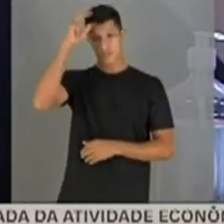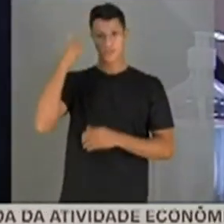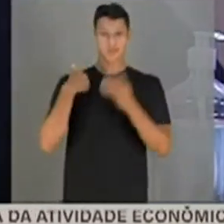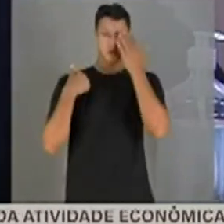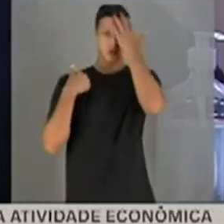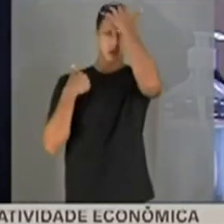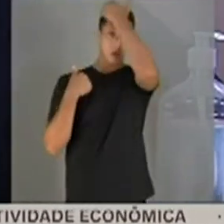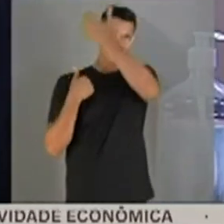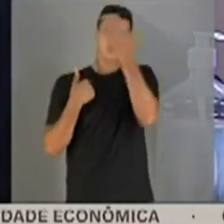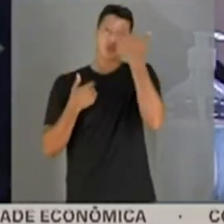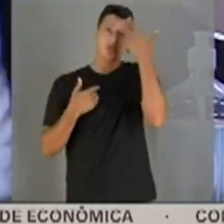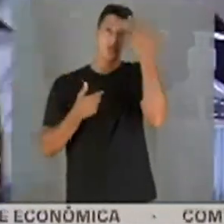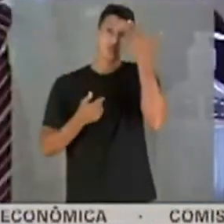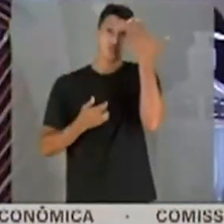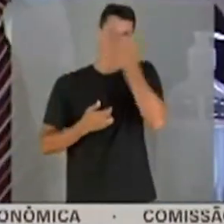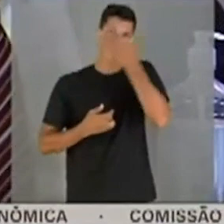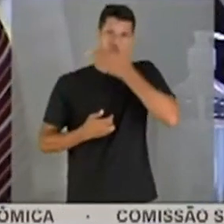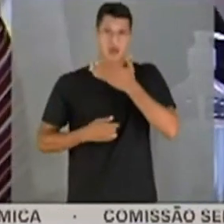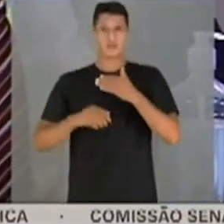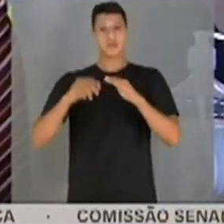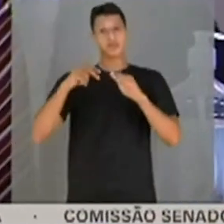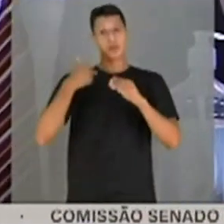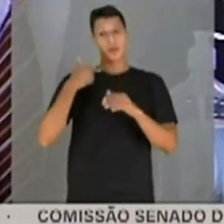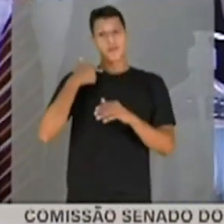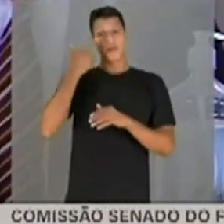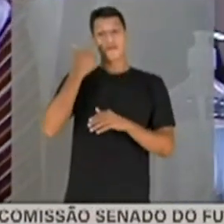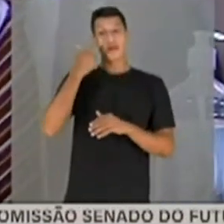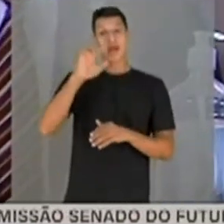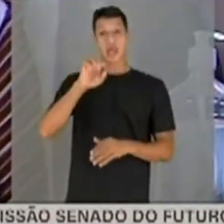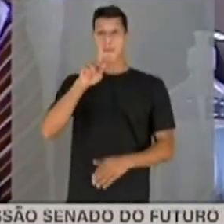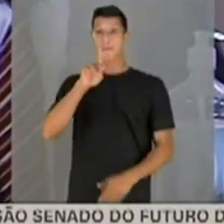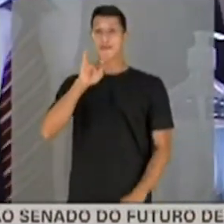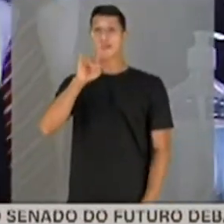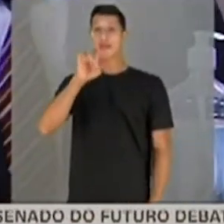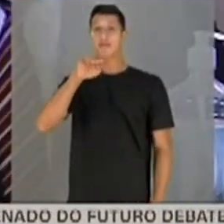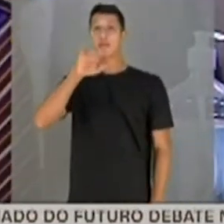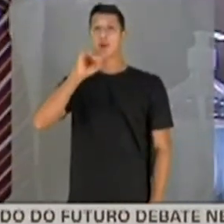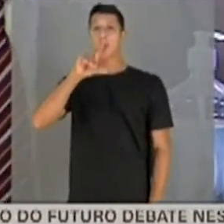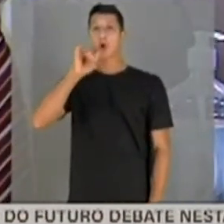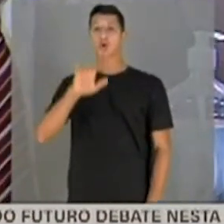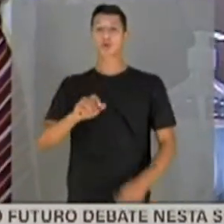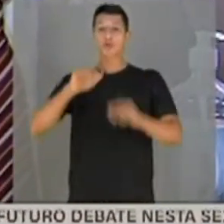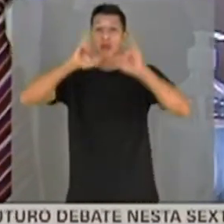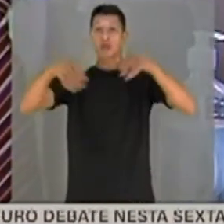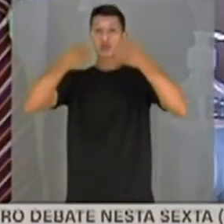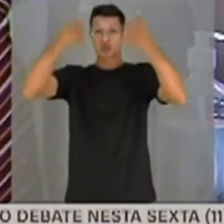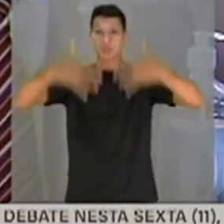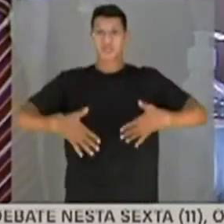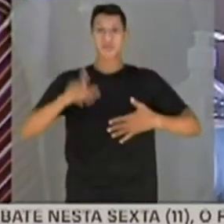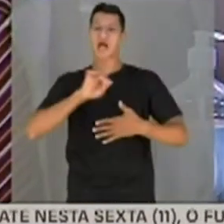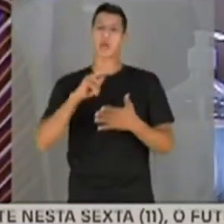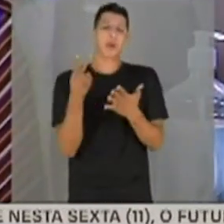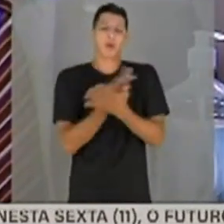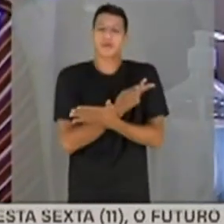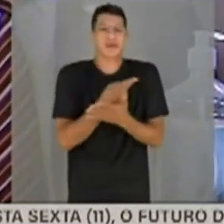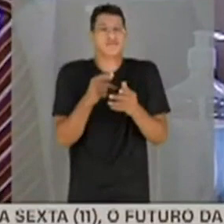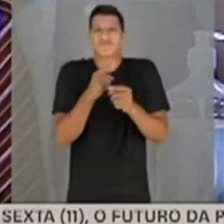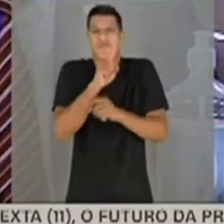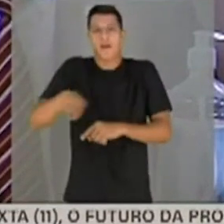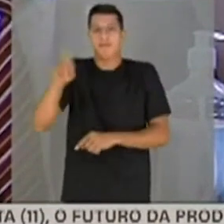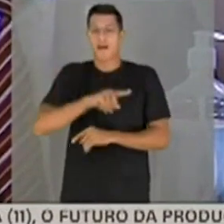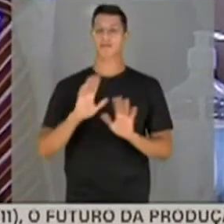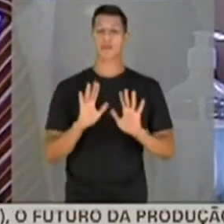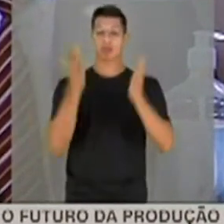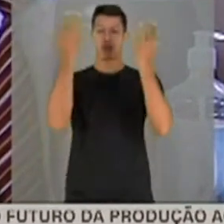não vejo, do ponto de vista epidemiológico, uma justificativa que fundamente a não ocorrência do